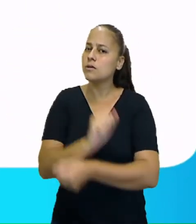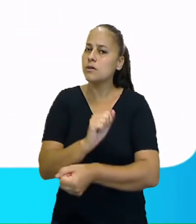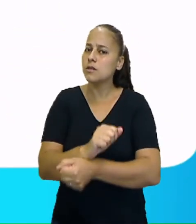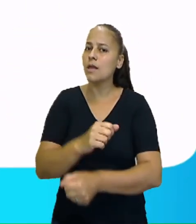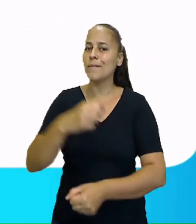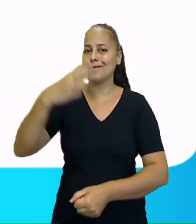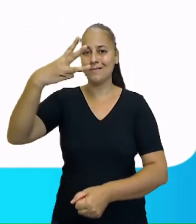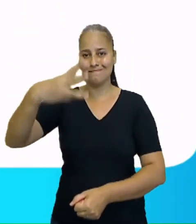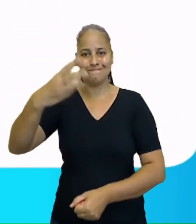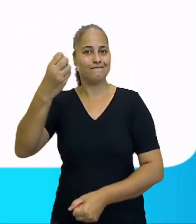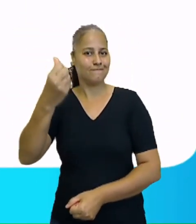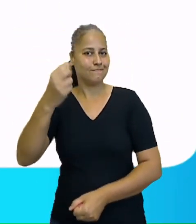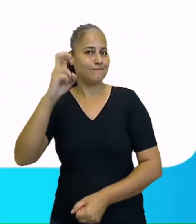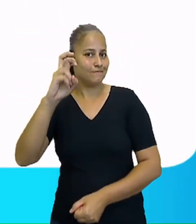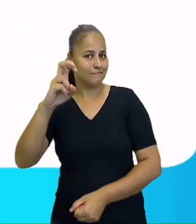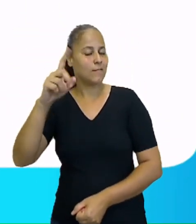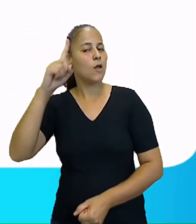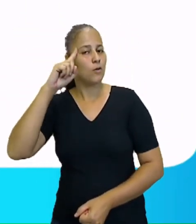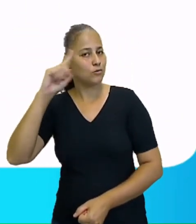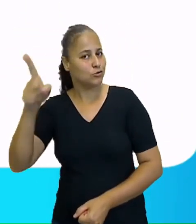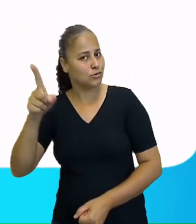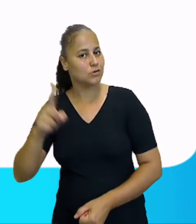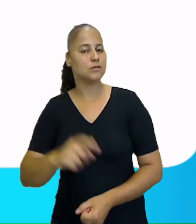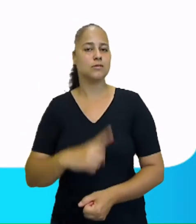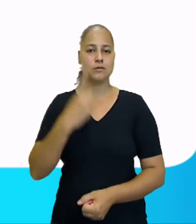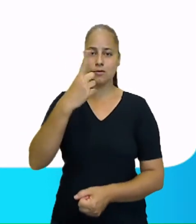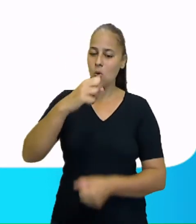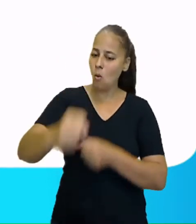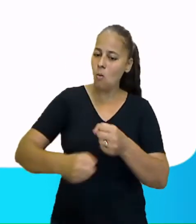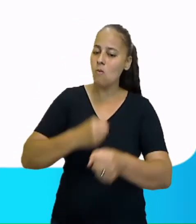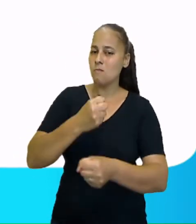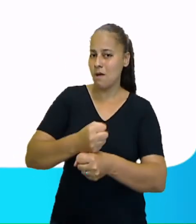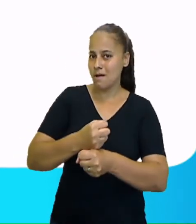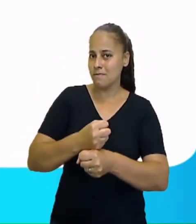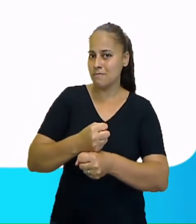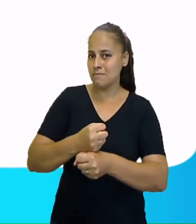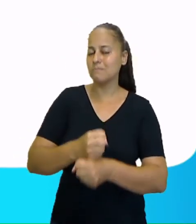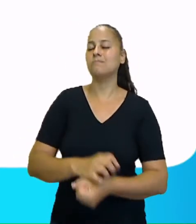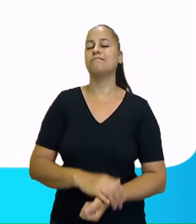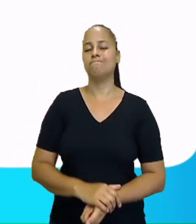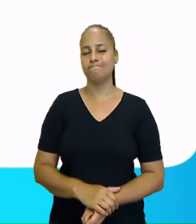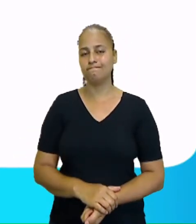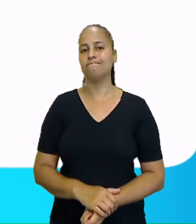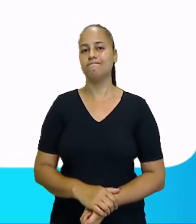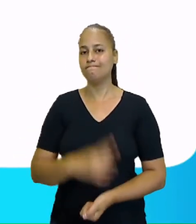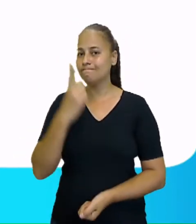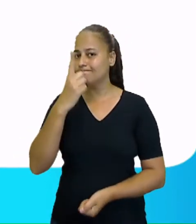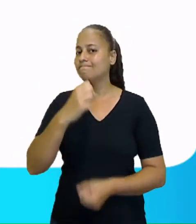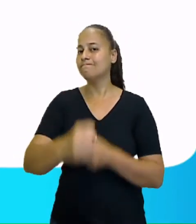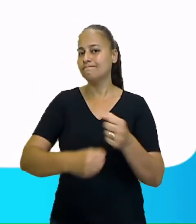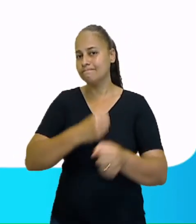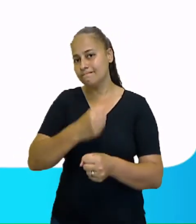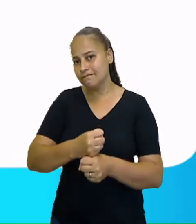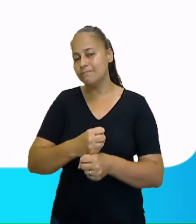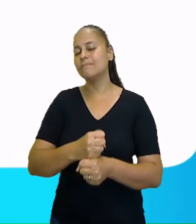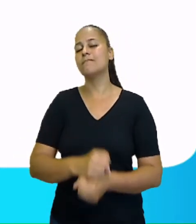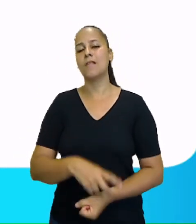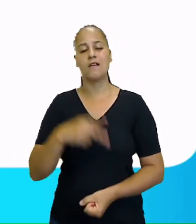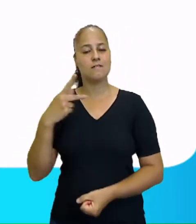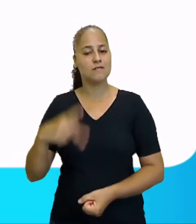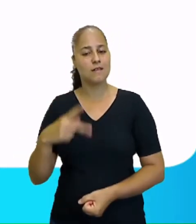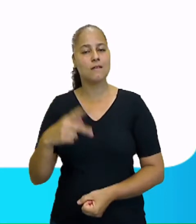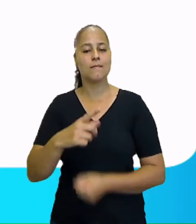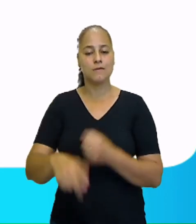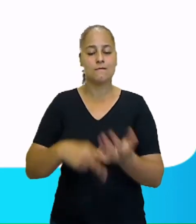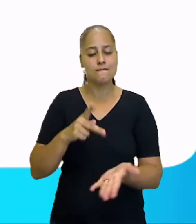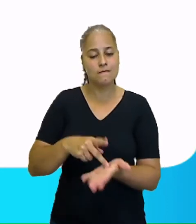faz em torno do Sol demora quanto tempo? Então, demora um ano. Exatamente